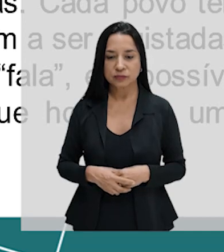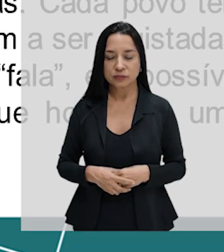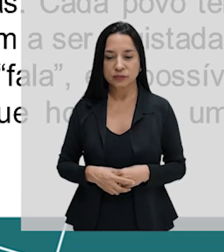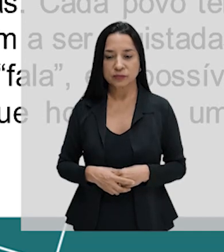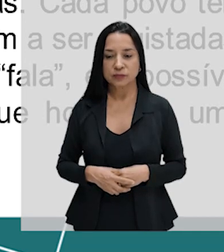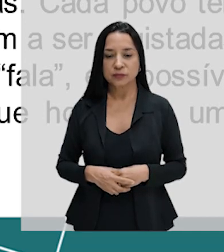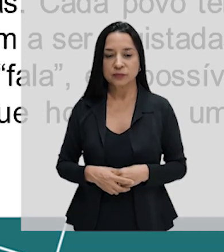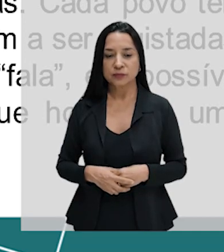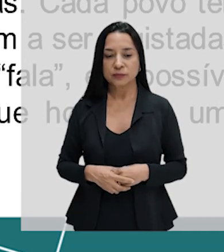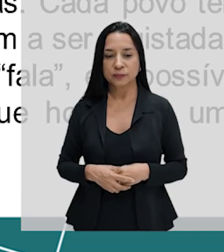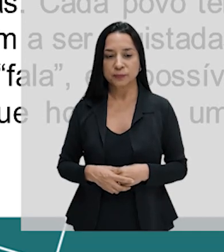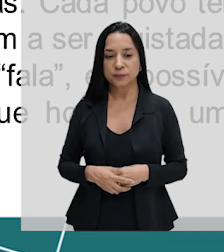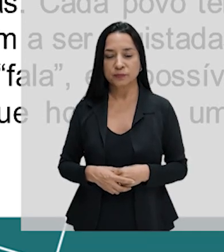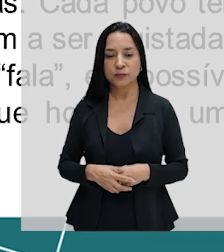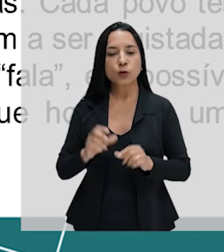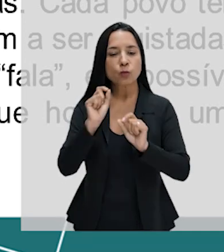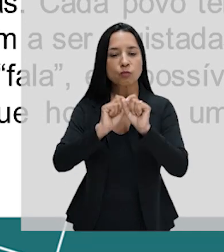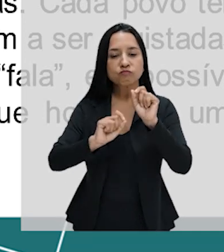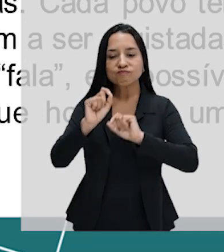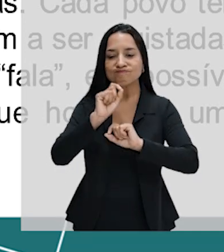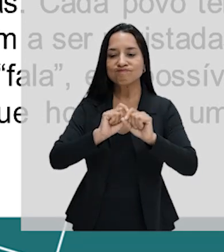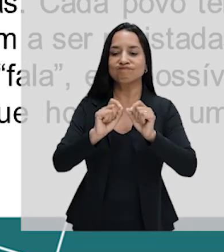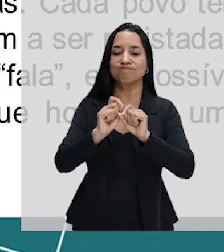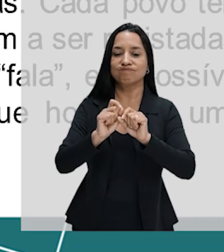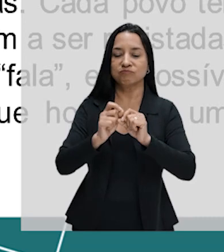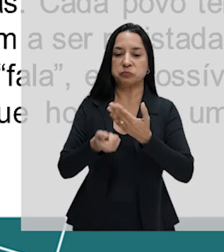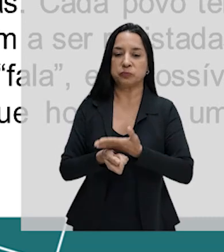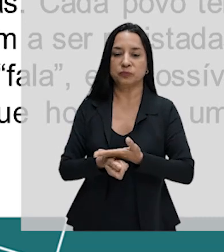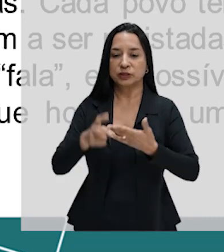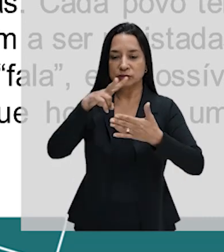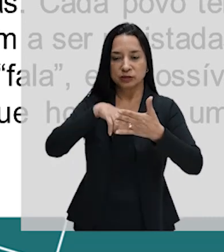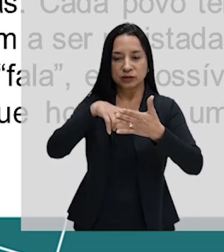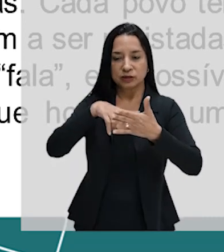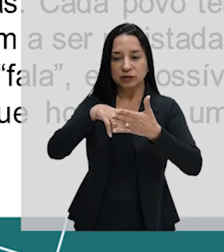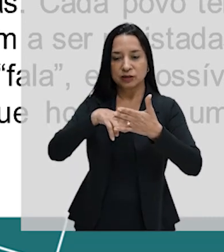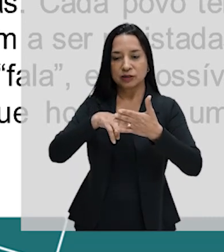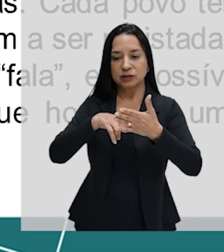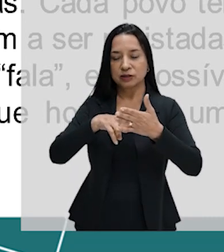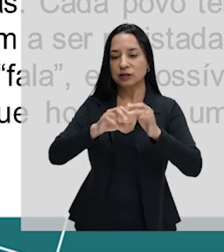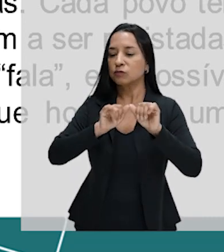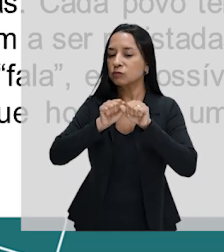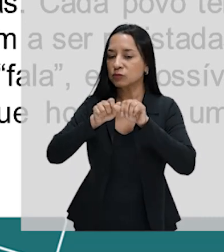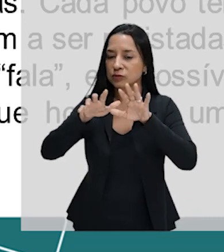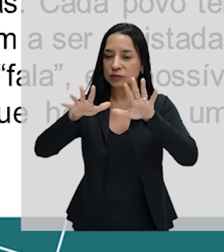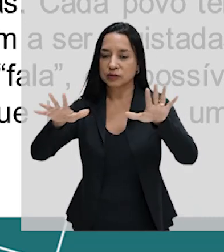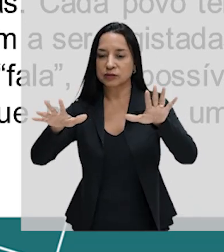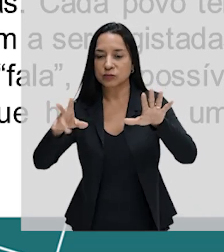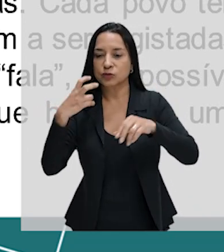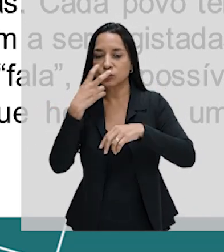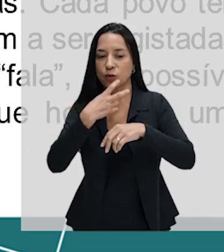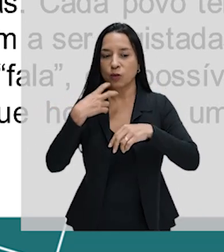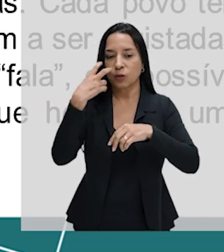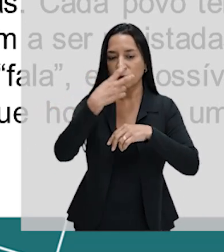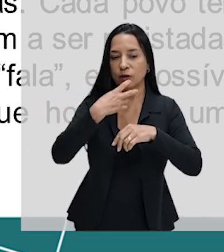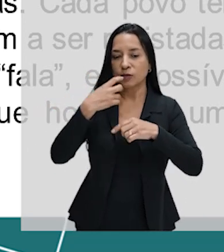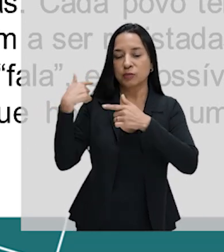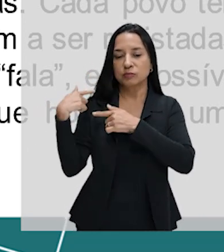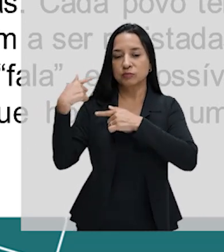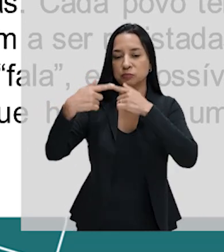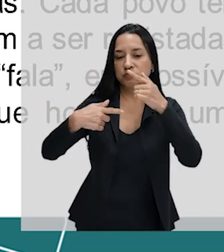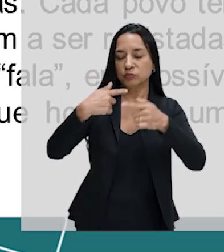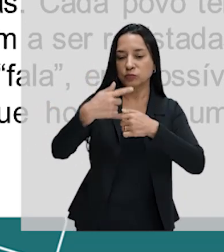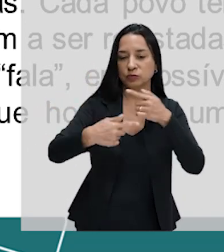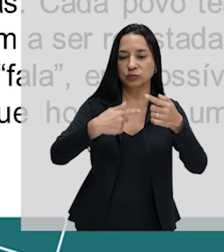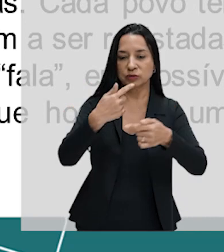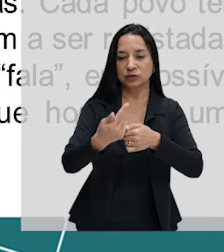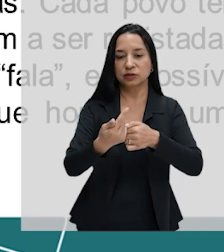históricos. Embora uma grande parte dos casos seja produto resultante da imaginação humana, há lendas que,